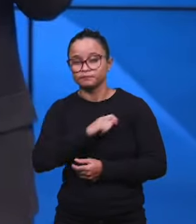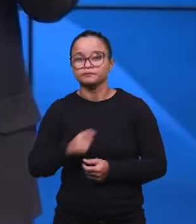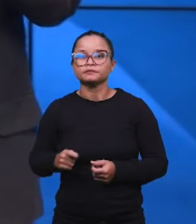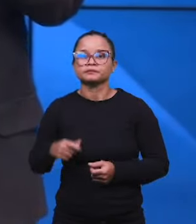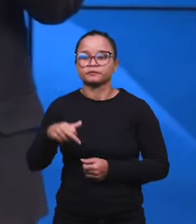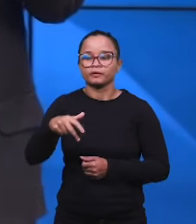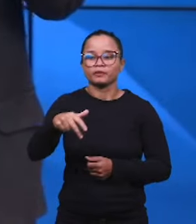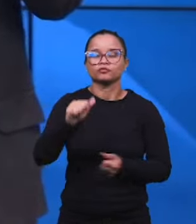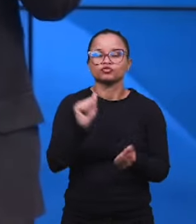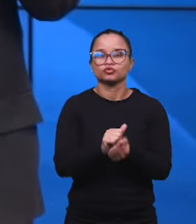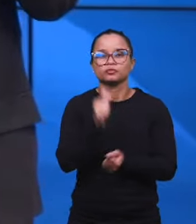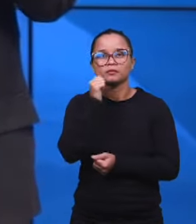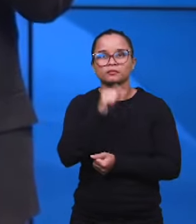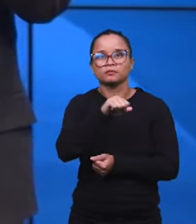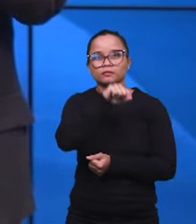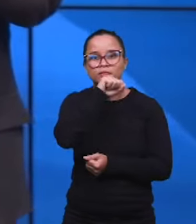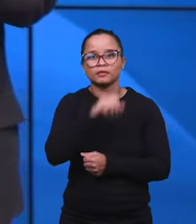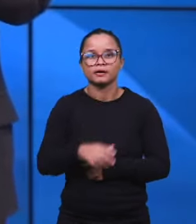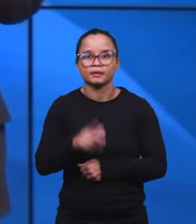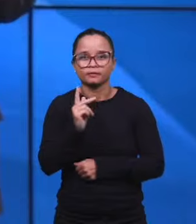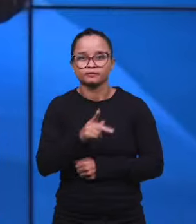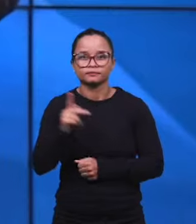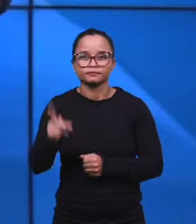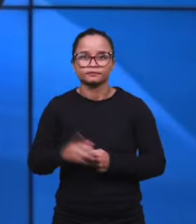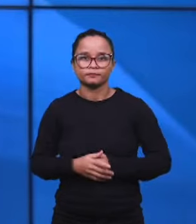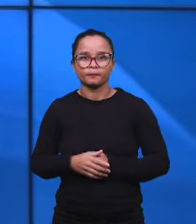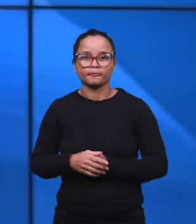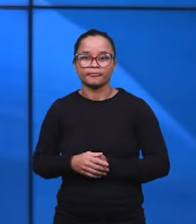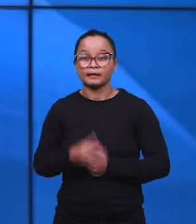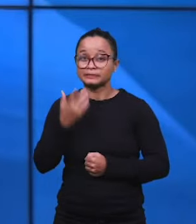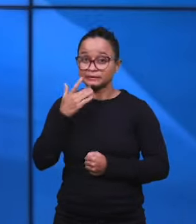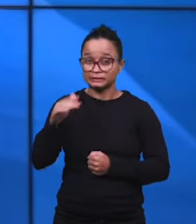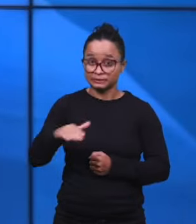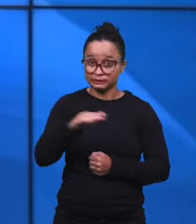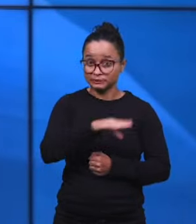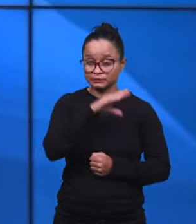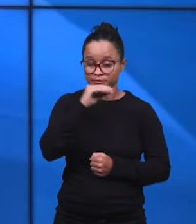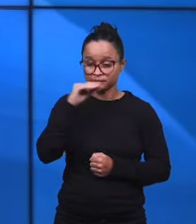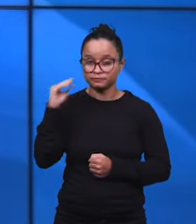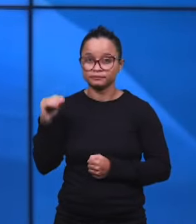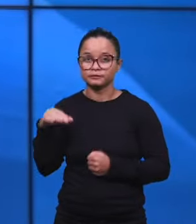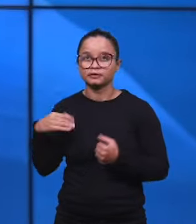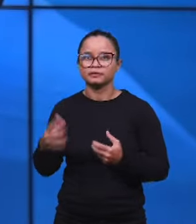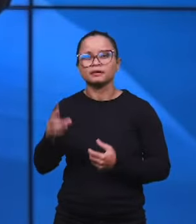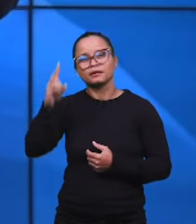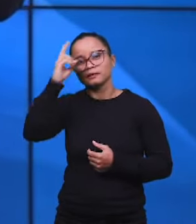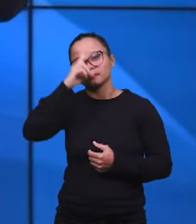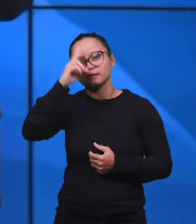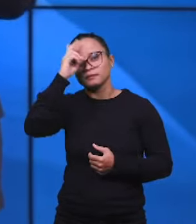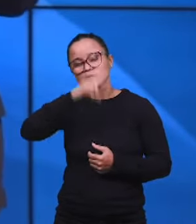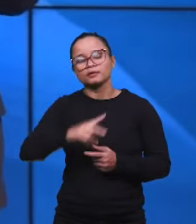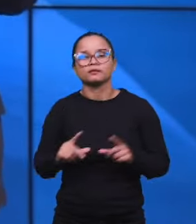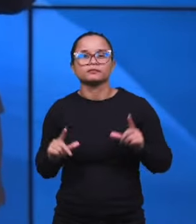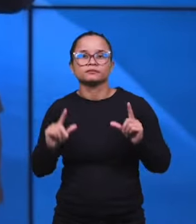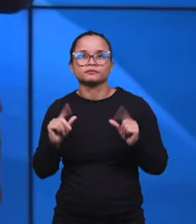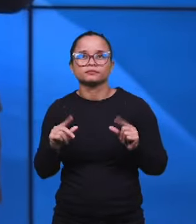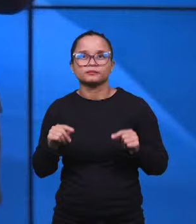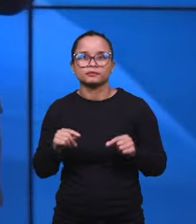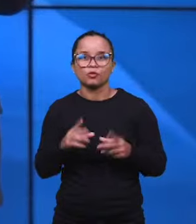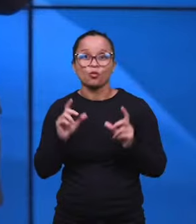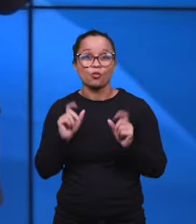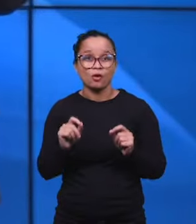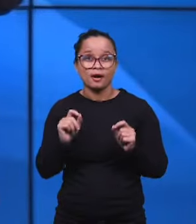Ela caminhando na rua com a sua mamãe e a mamãe é professora de crianças intermediárias e adolescentes. E ela ali lembrando